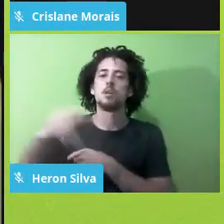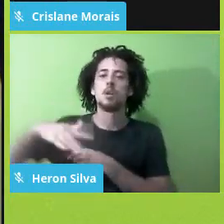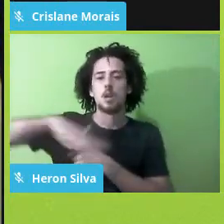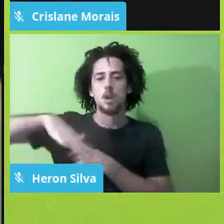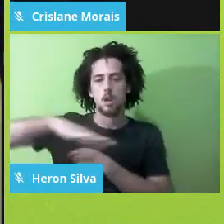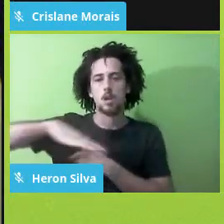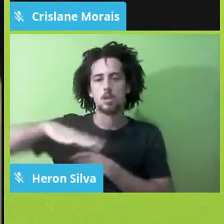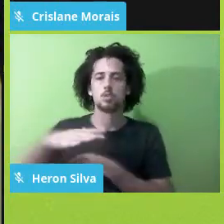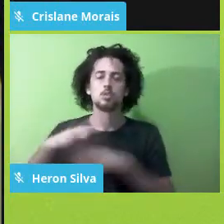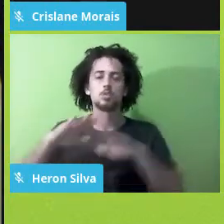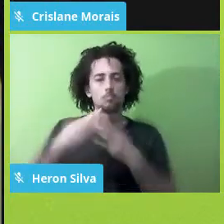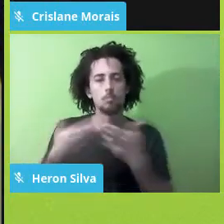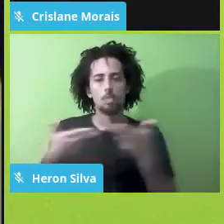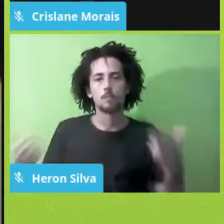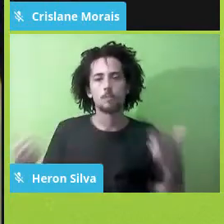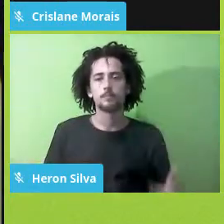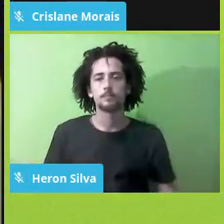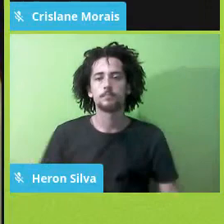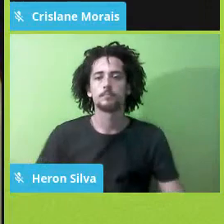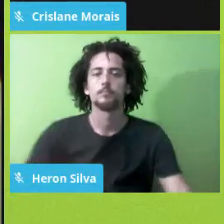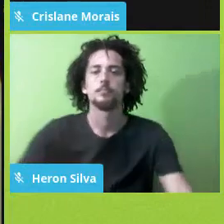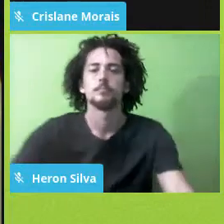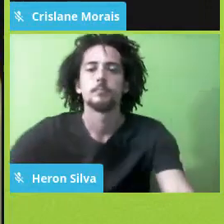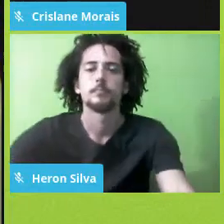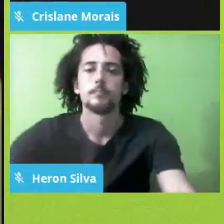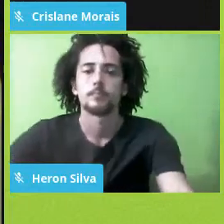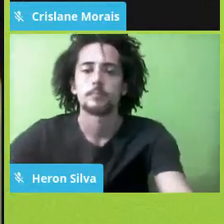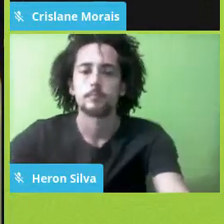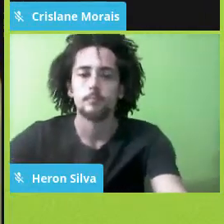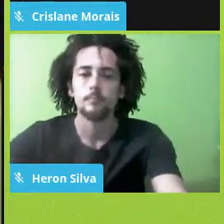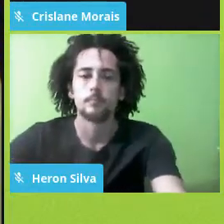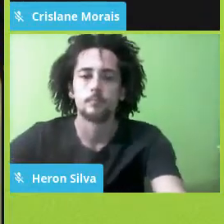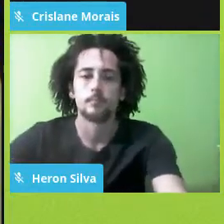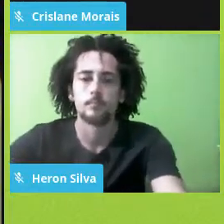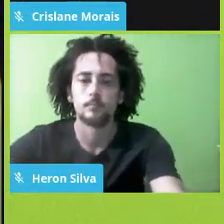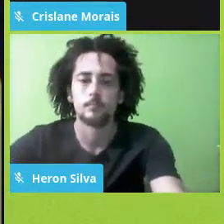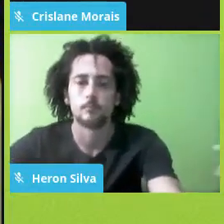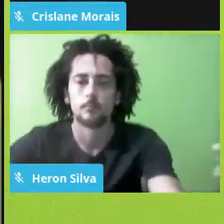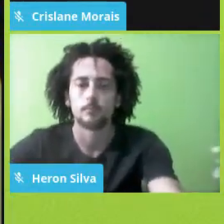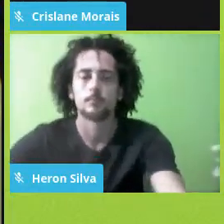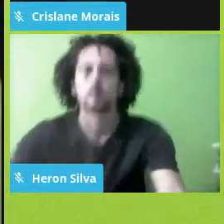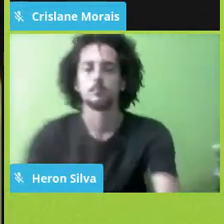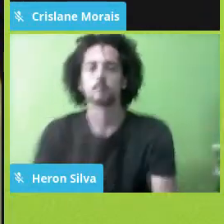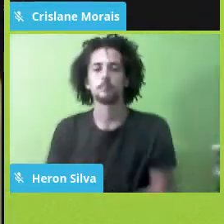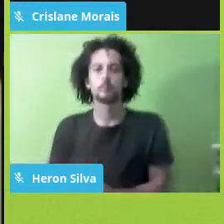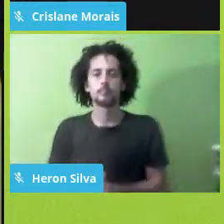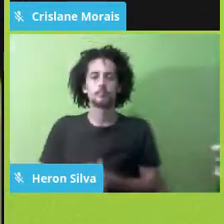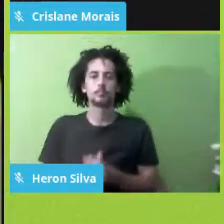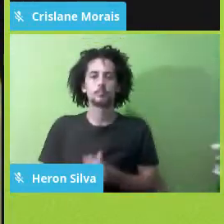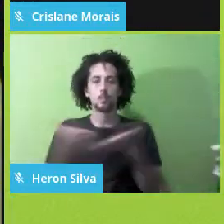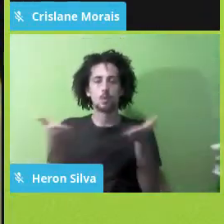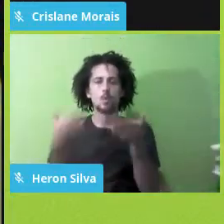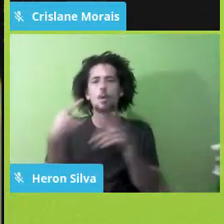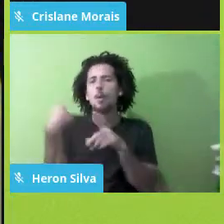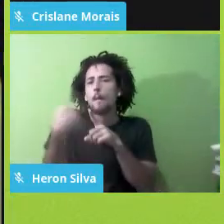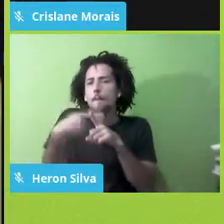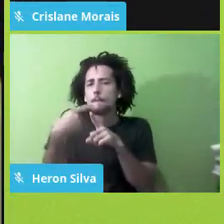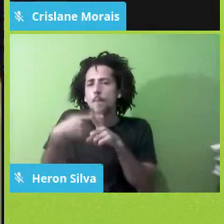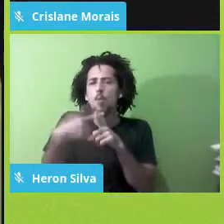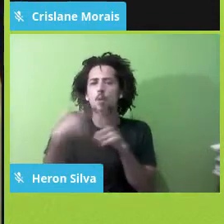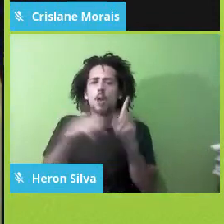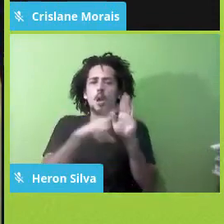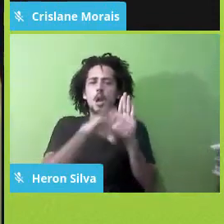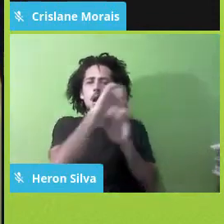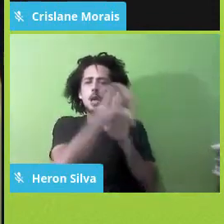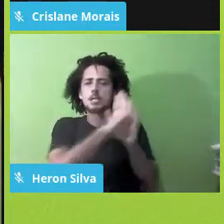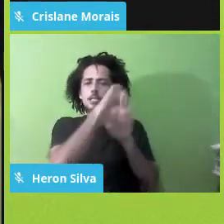agora mesmo, né? Um ofício para o Ministério da Ciência e Tecnologia, por que que as bolsas da CAPES só são para